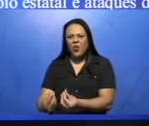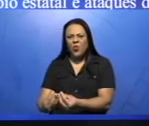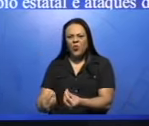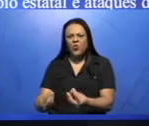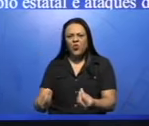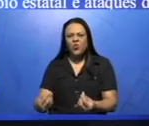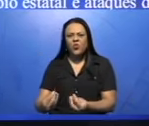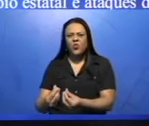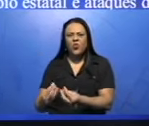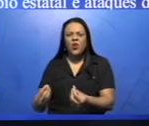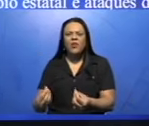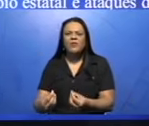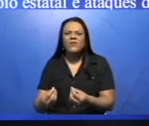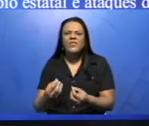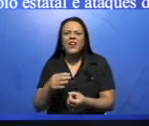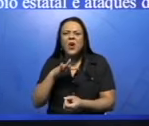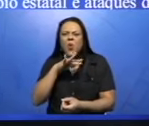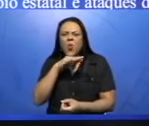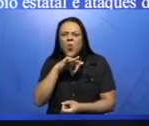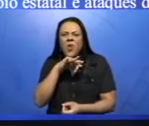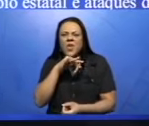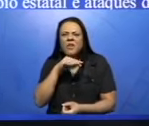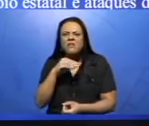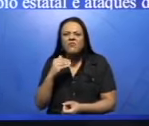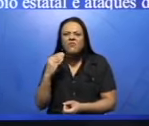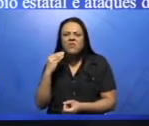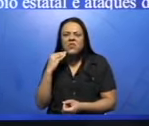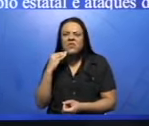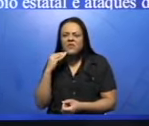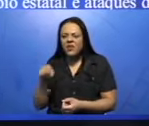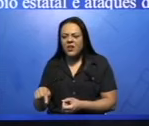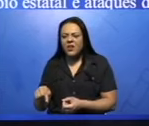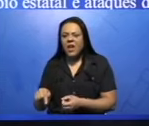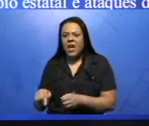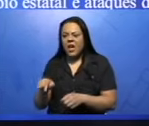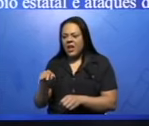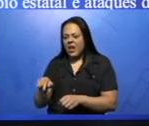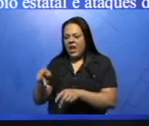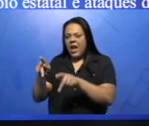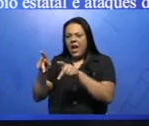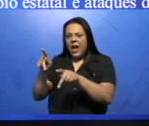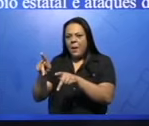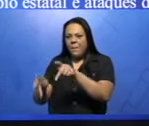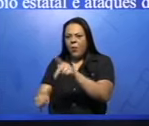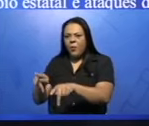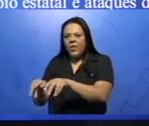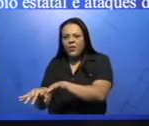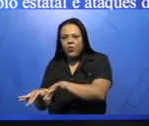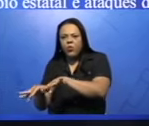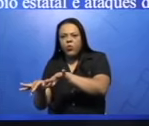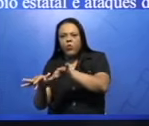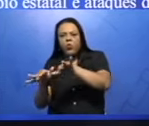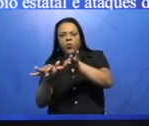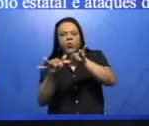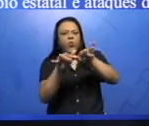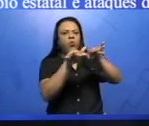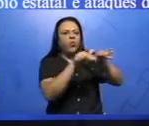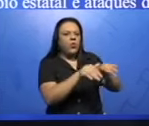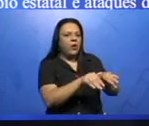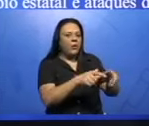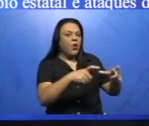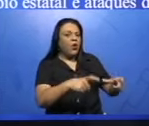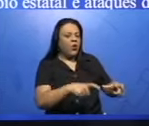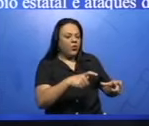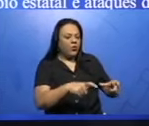infértil e a população vai abandonar a produção nessa área e vai em busca de uma outra área, que vai passar pelo mesmo